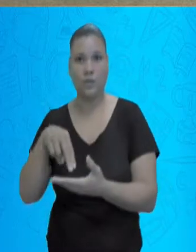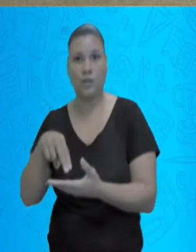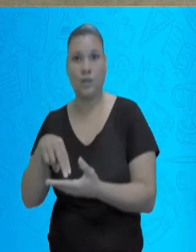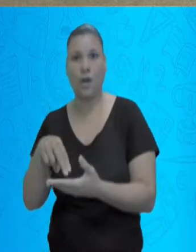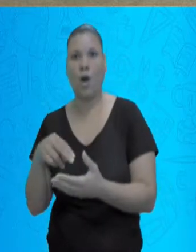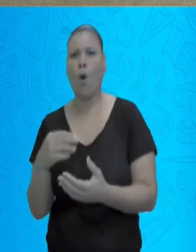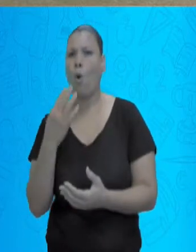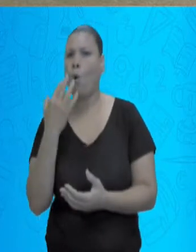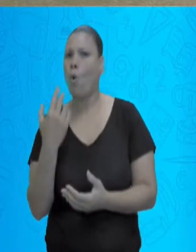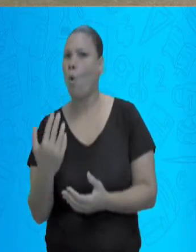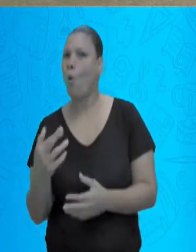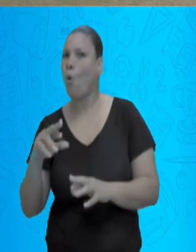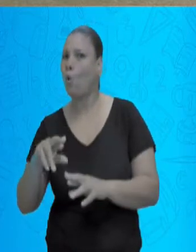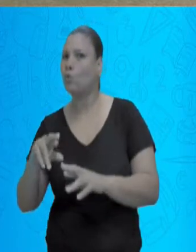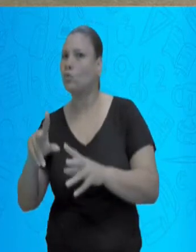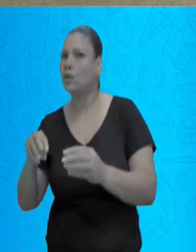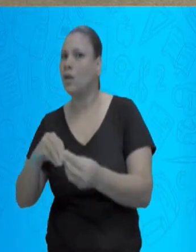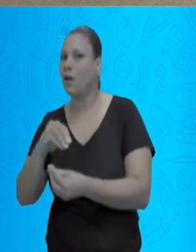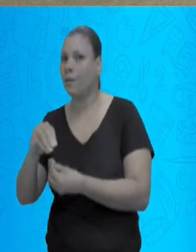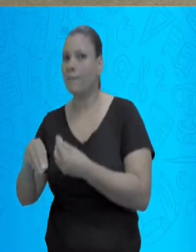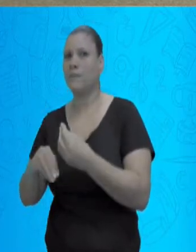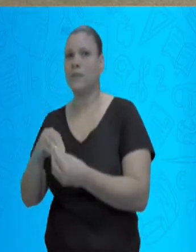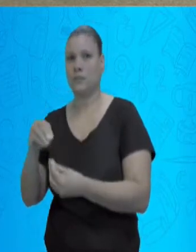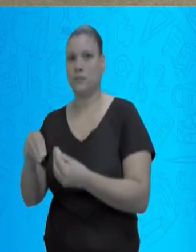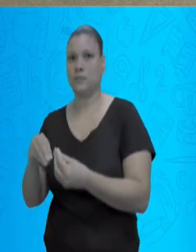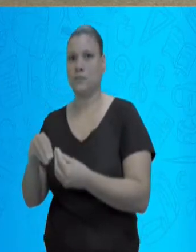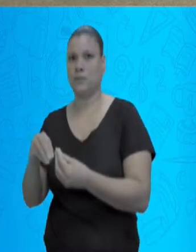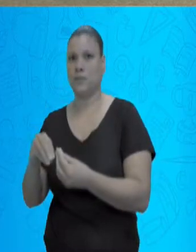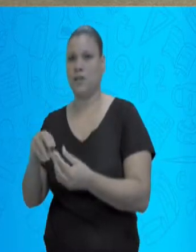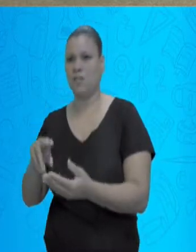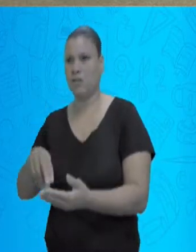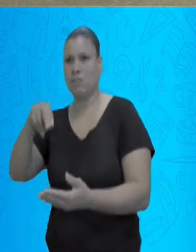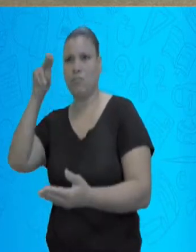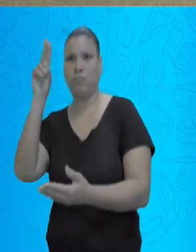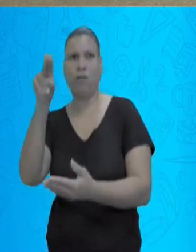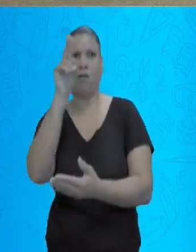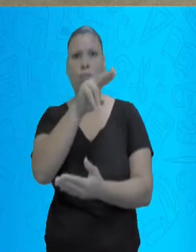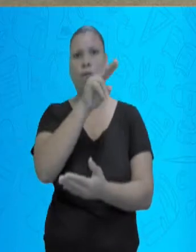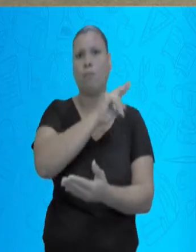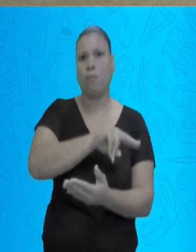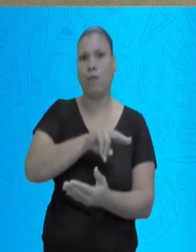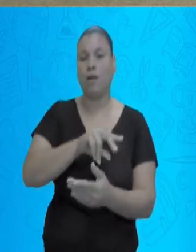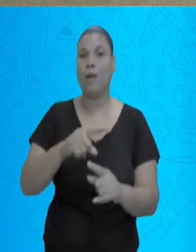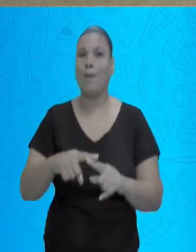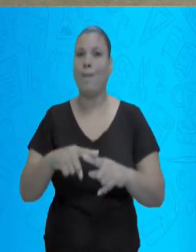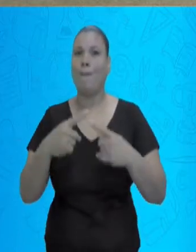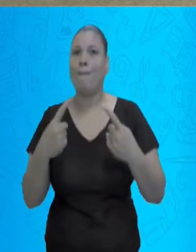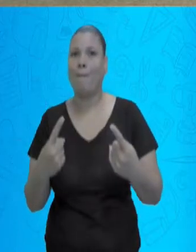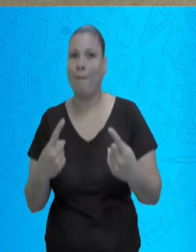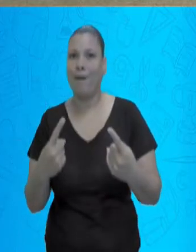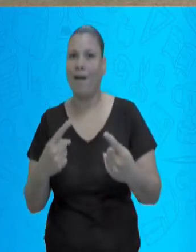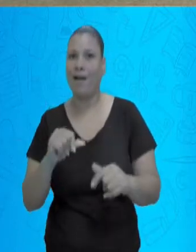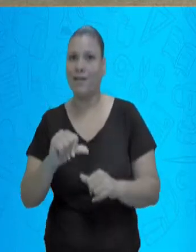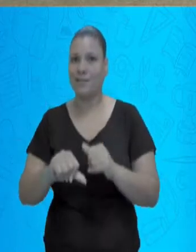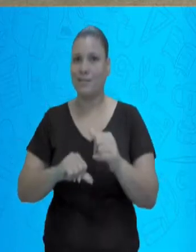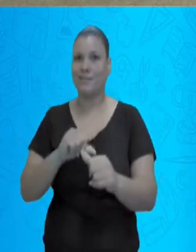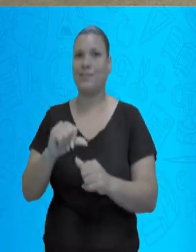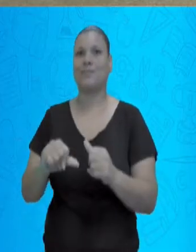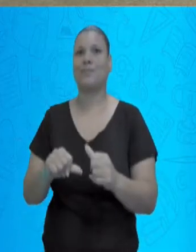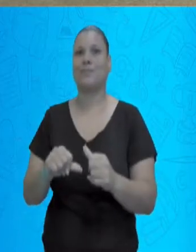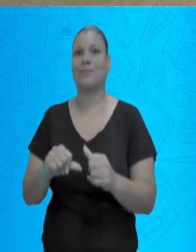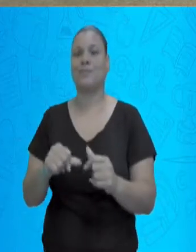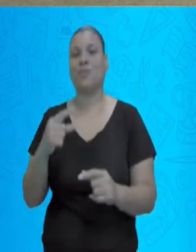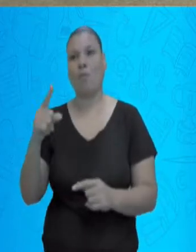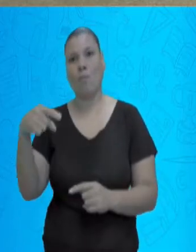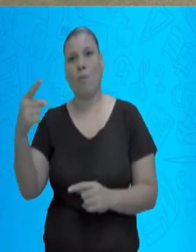uma nova coloração. E no pontilismo não era assim. Era colocadas as tintas, elas chamavam justa